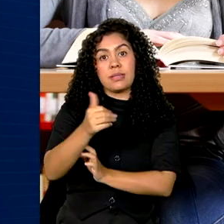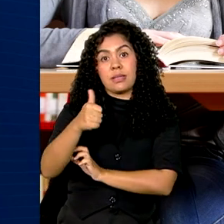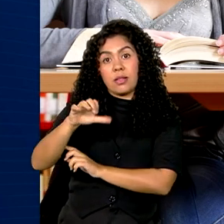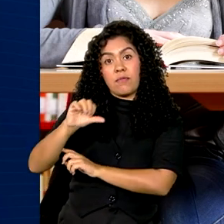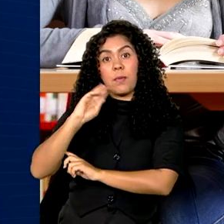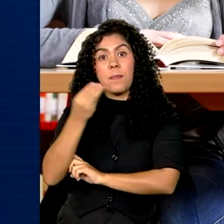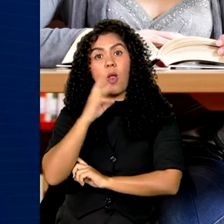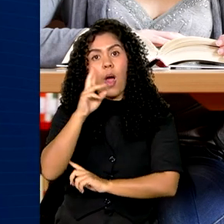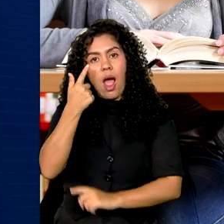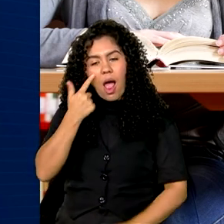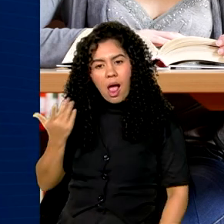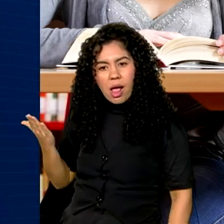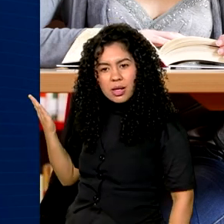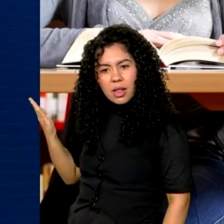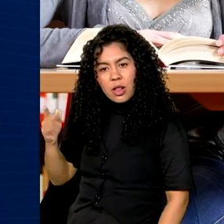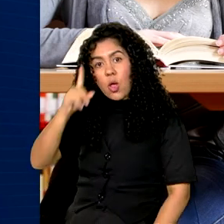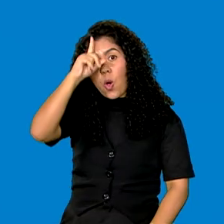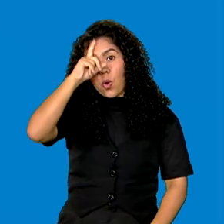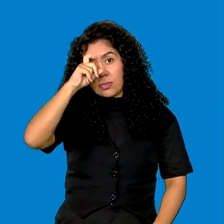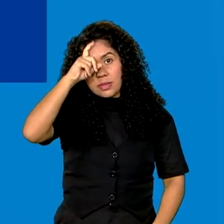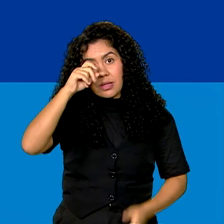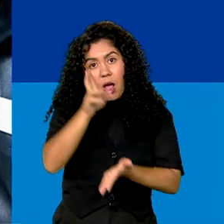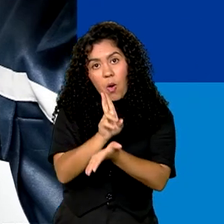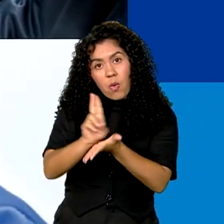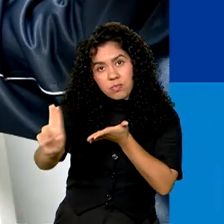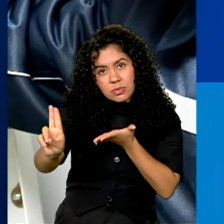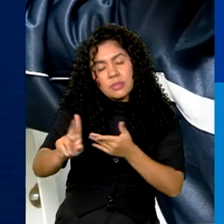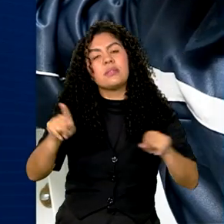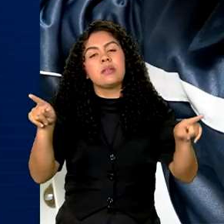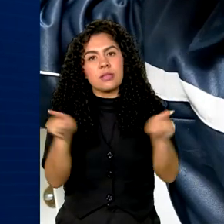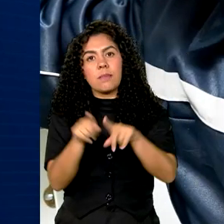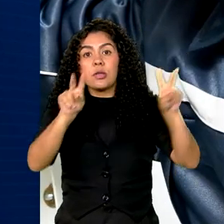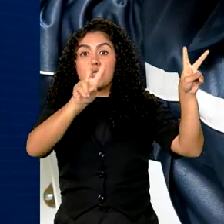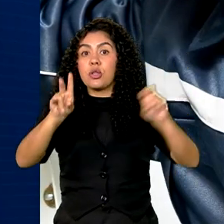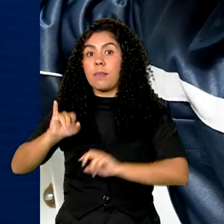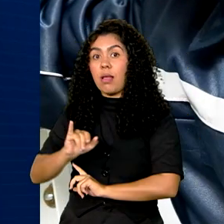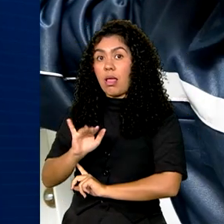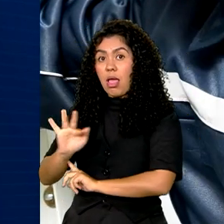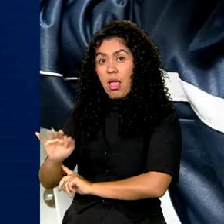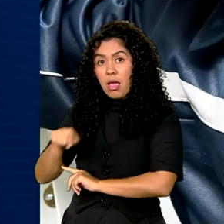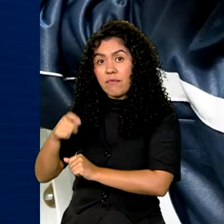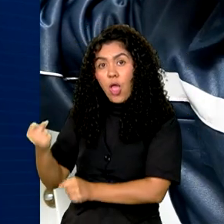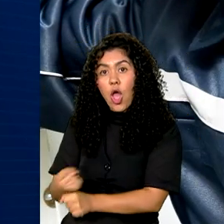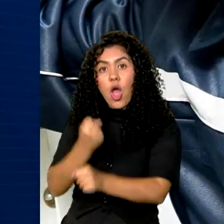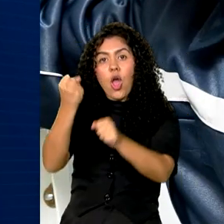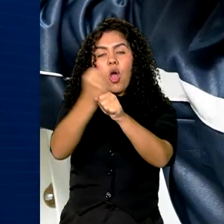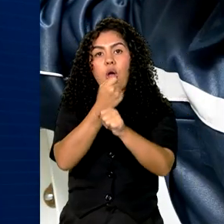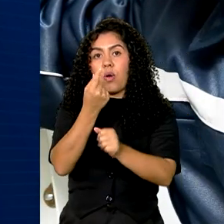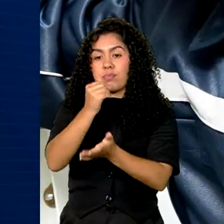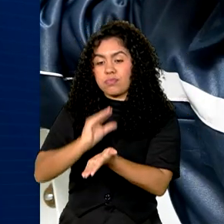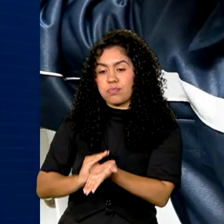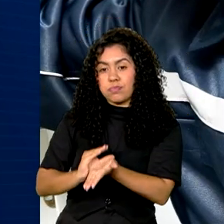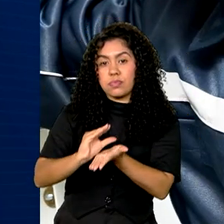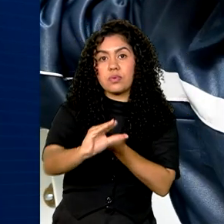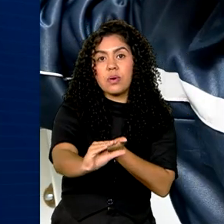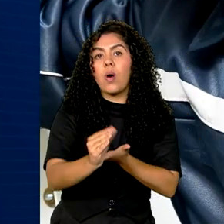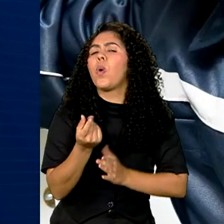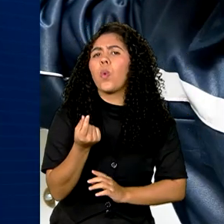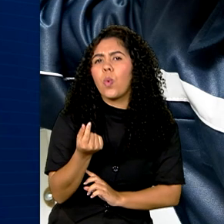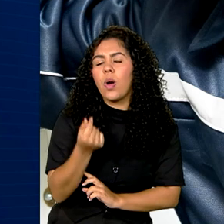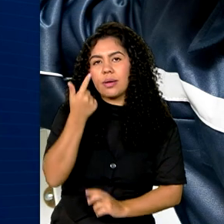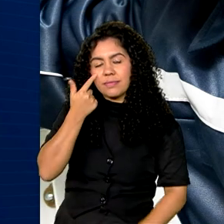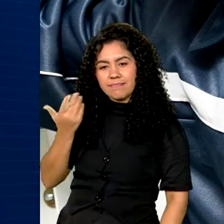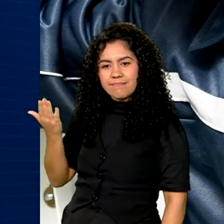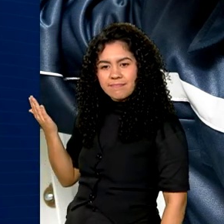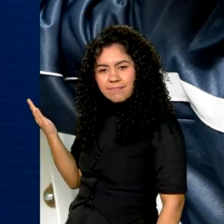em hospitais universitários. Já no caso dos institutos federais, o investimento em expansão será de R$